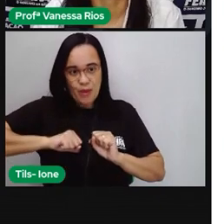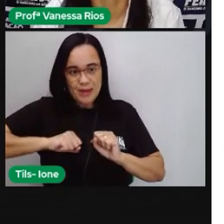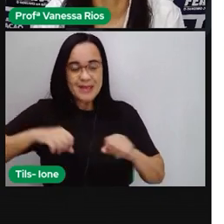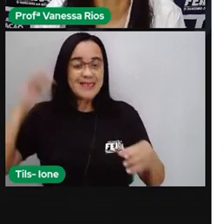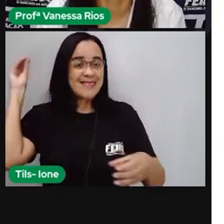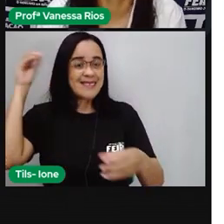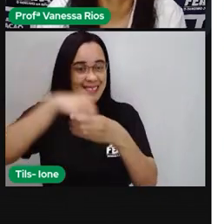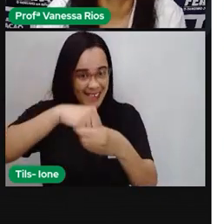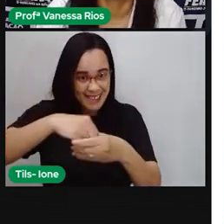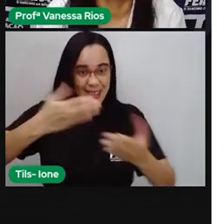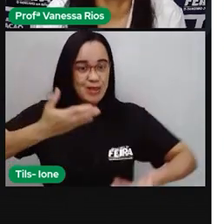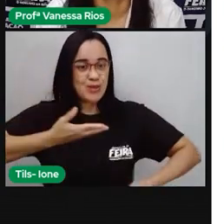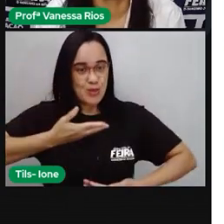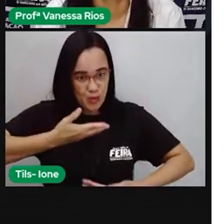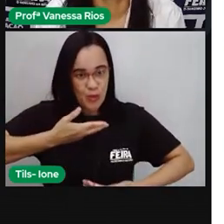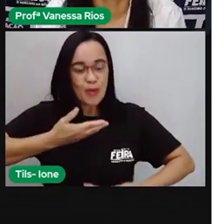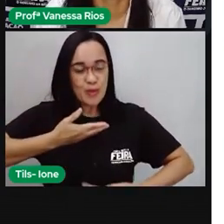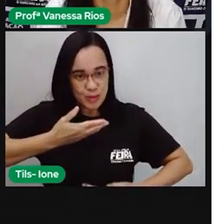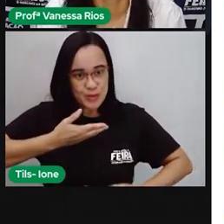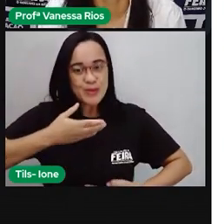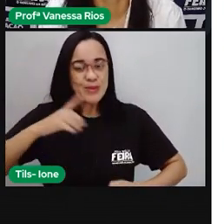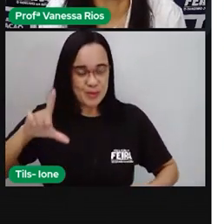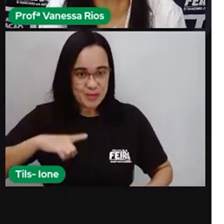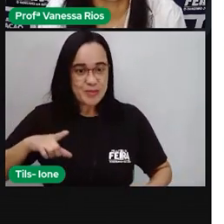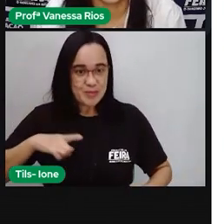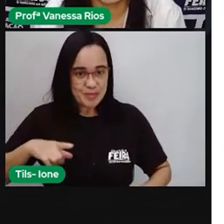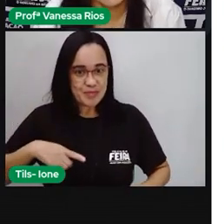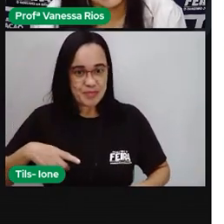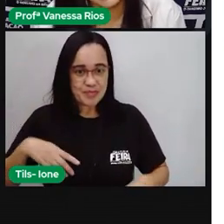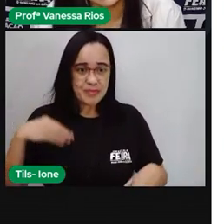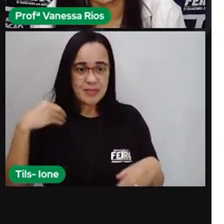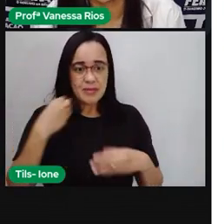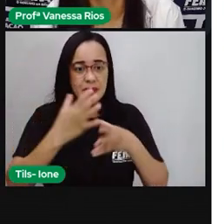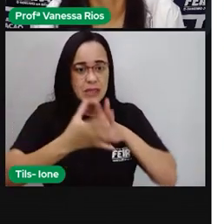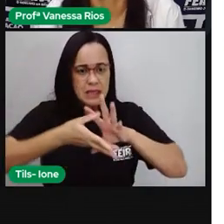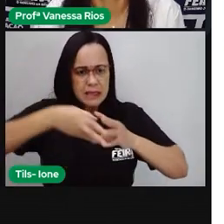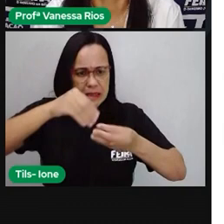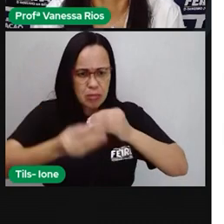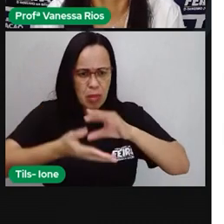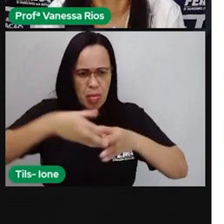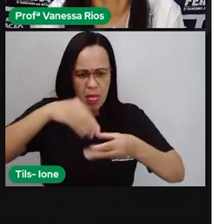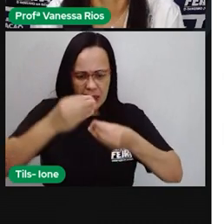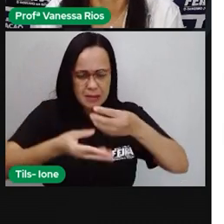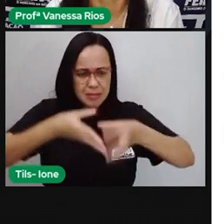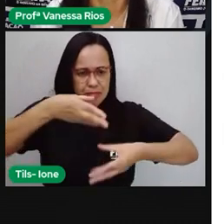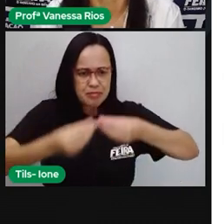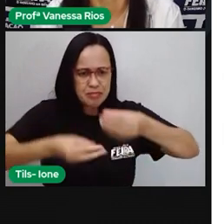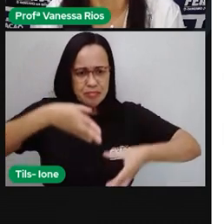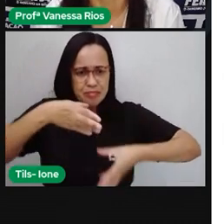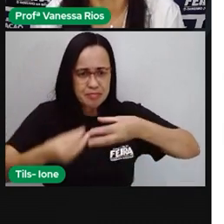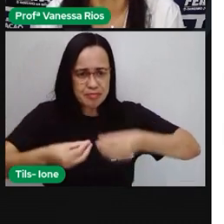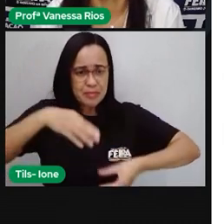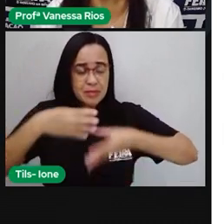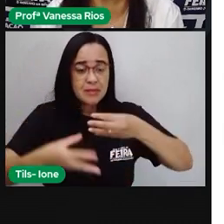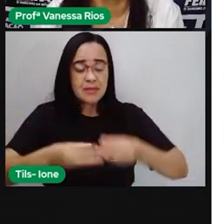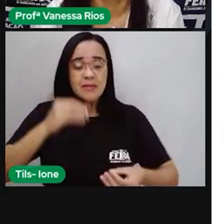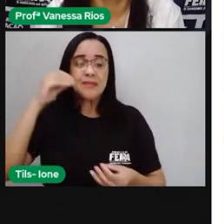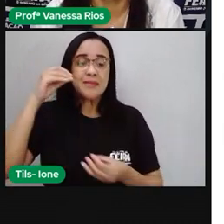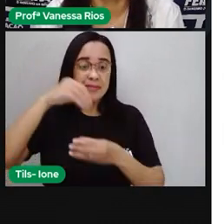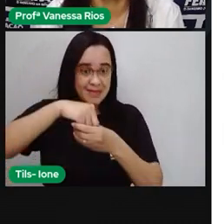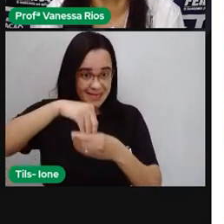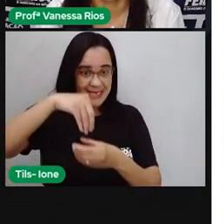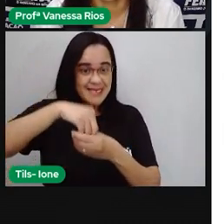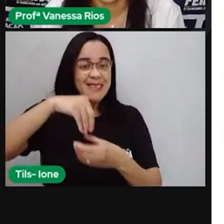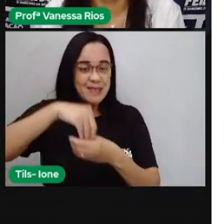ali toda a intenção em desmanchar, em acabar com aquele alimento que absorveu os nutrientes, as vitaminas